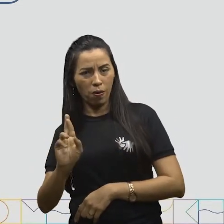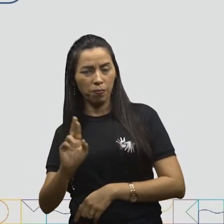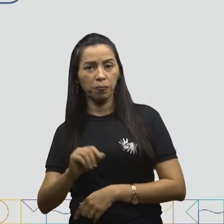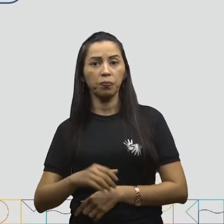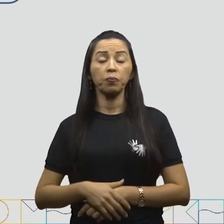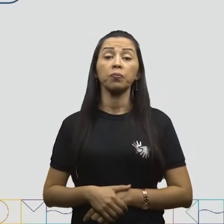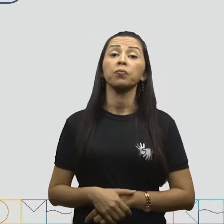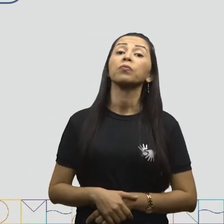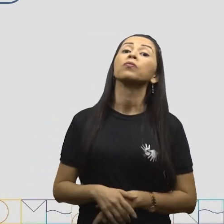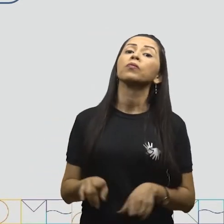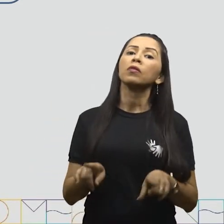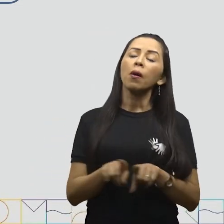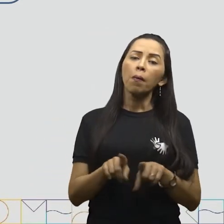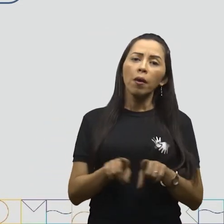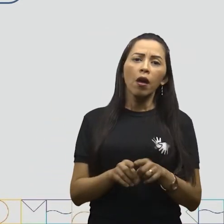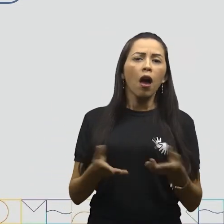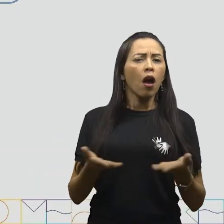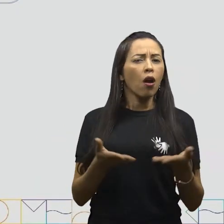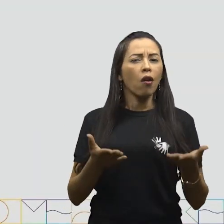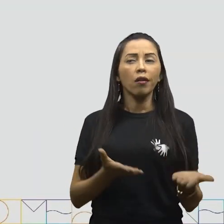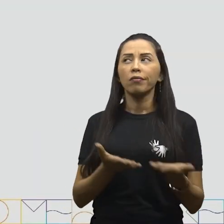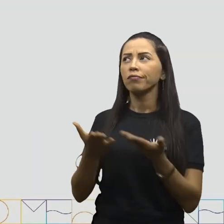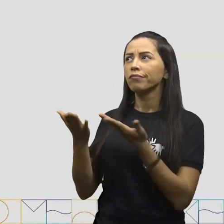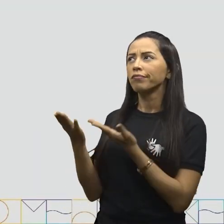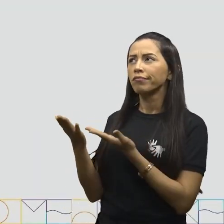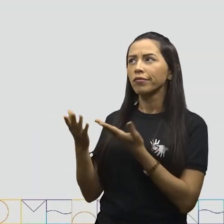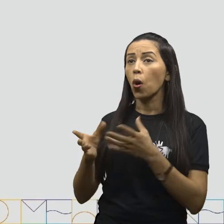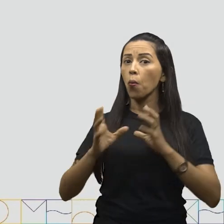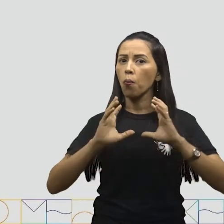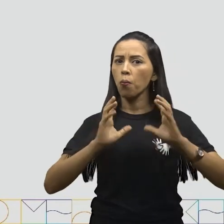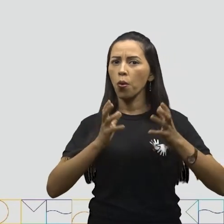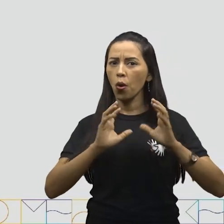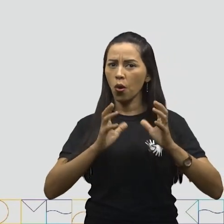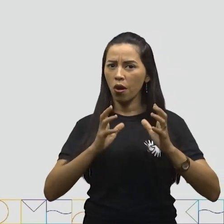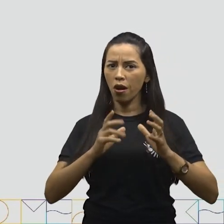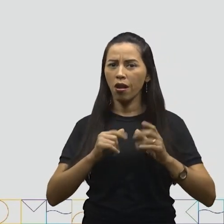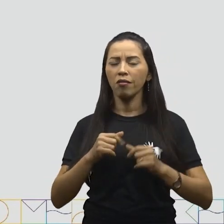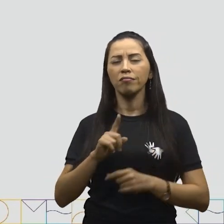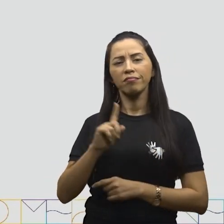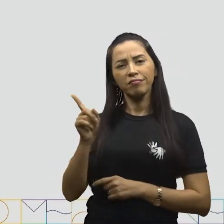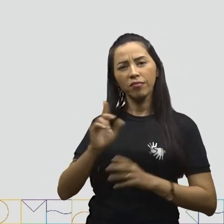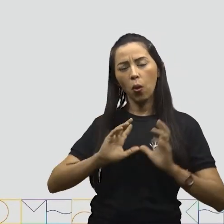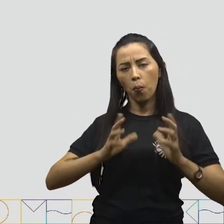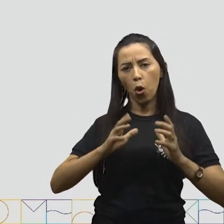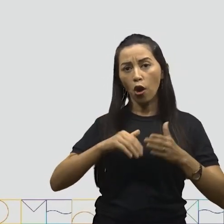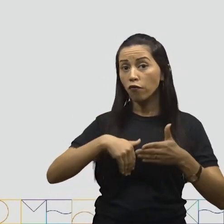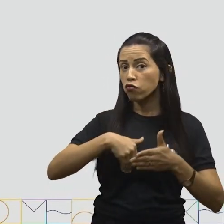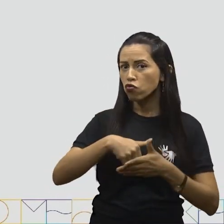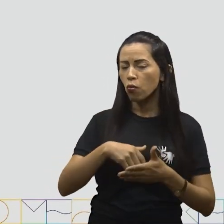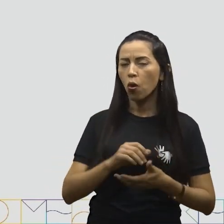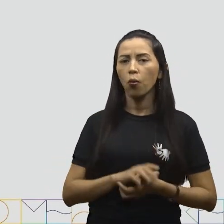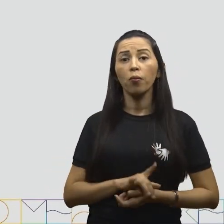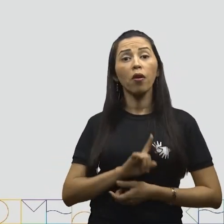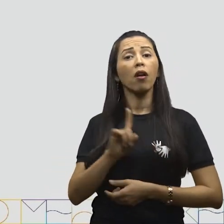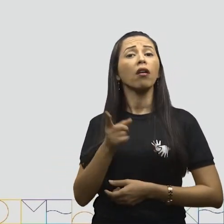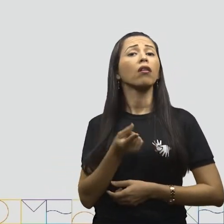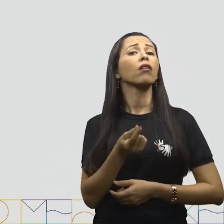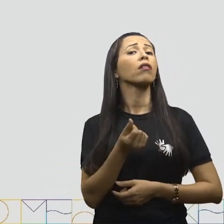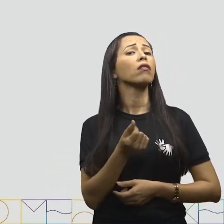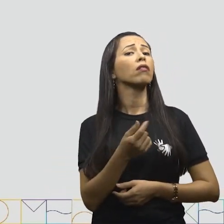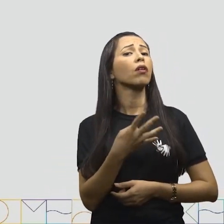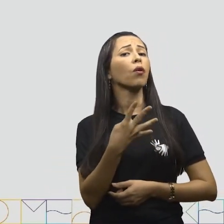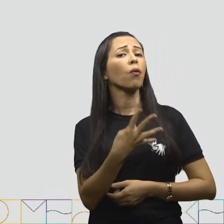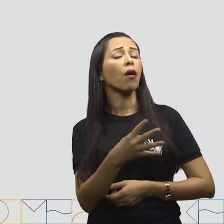Temos agora uma bola. É uma bola de futebol. Ela custa